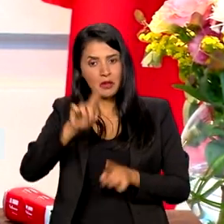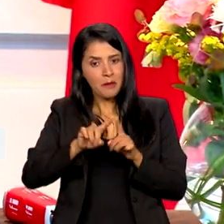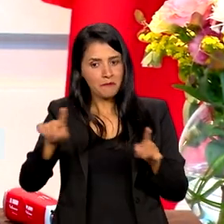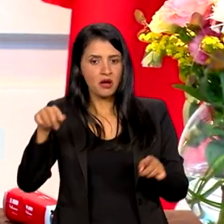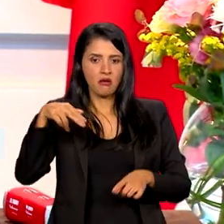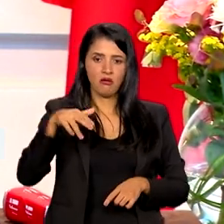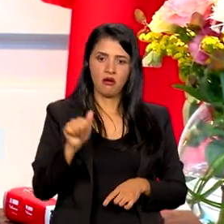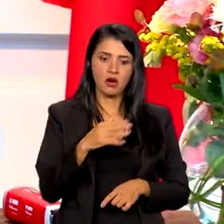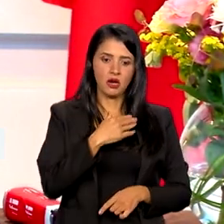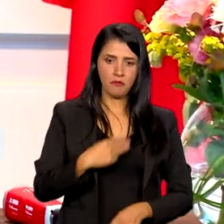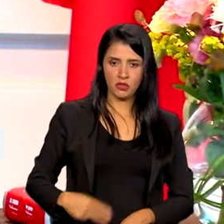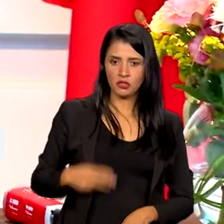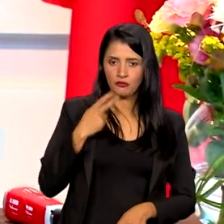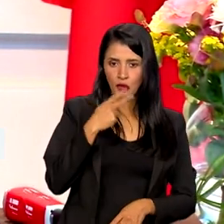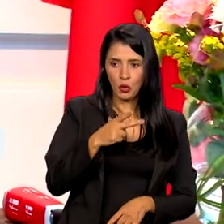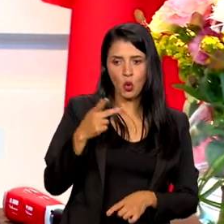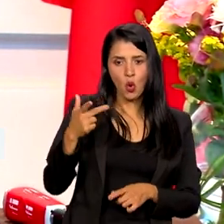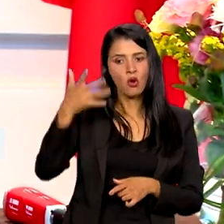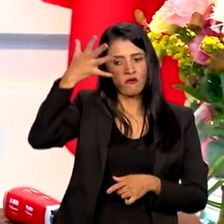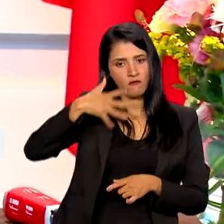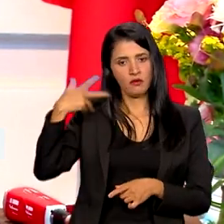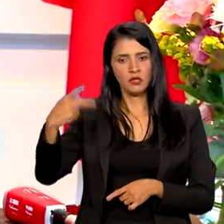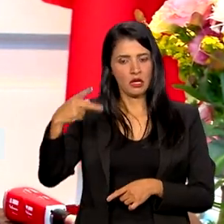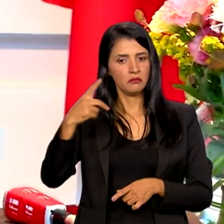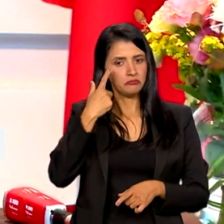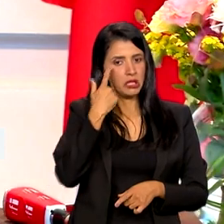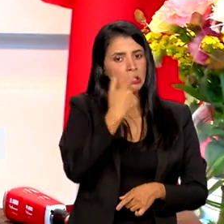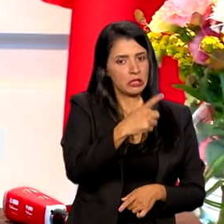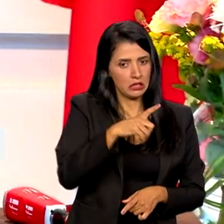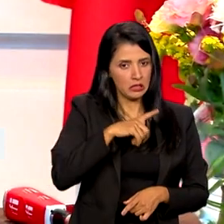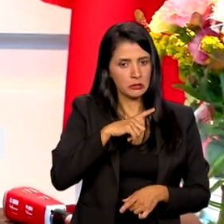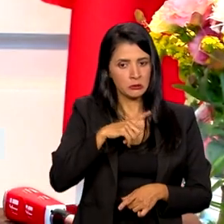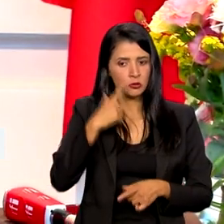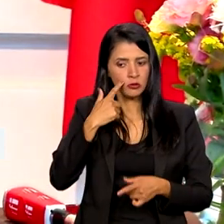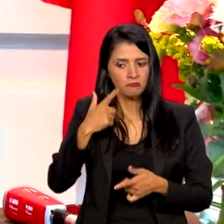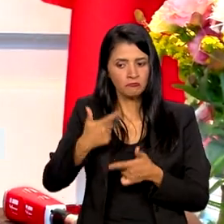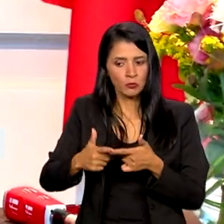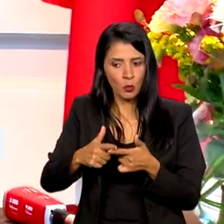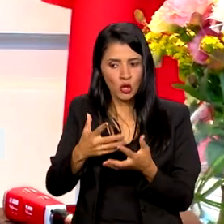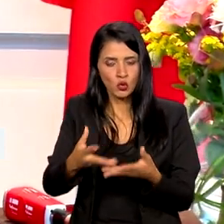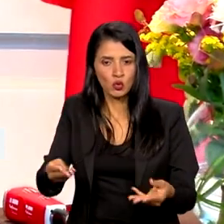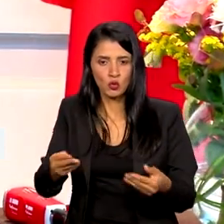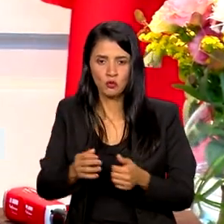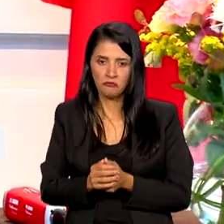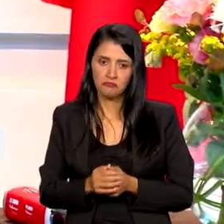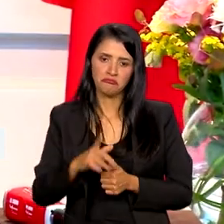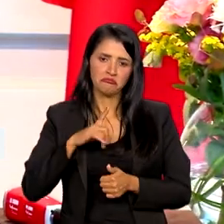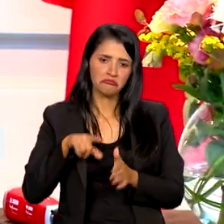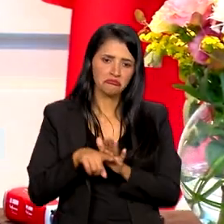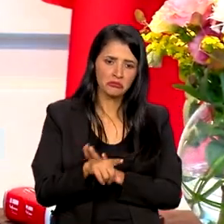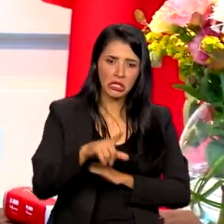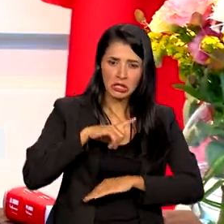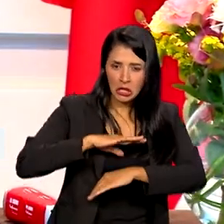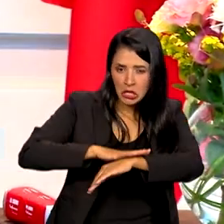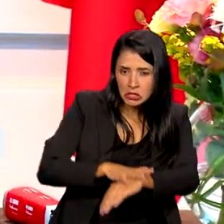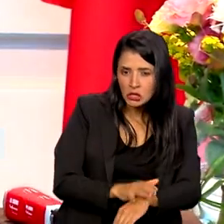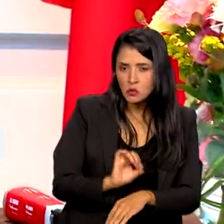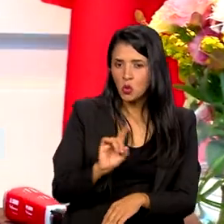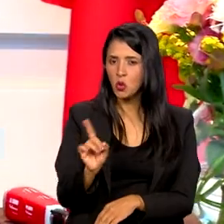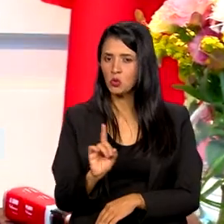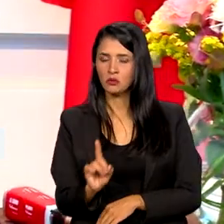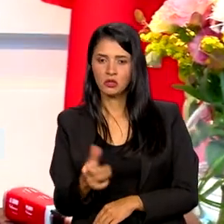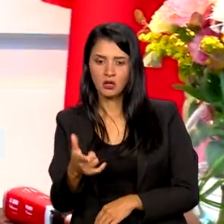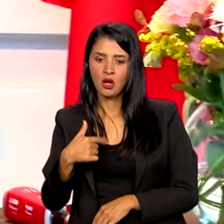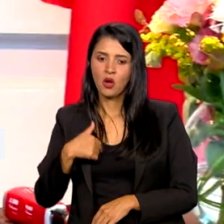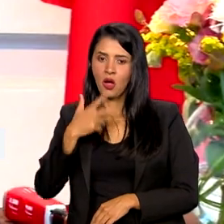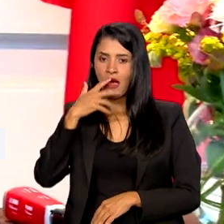foi todo o interesse desse combate. E eu senti que tem racismo estrutural ou não tem, e no final ela ficar convencida de